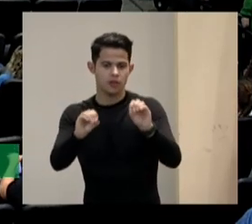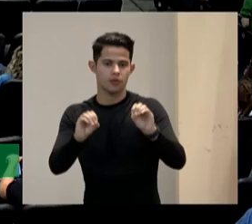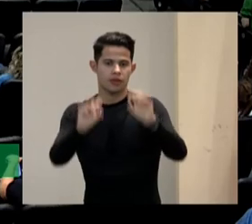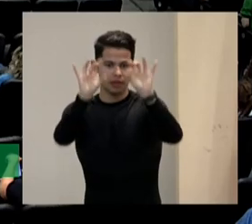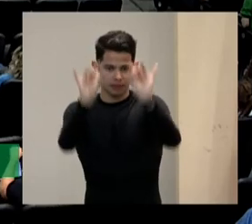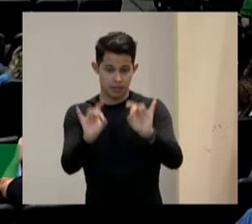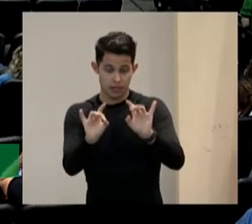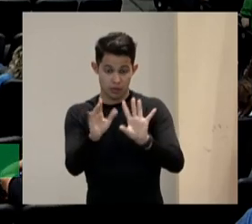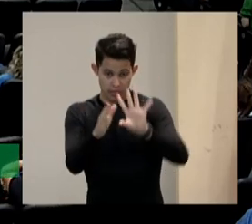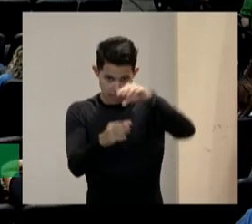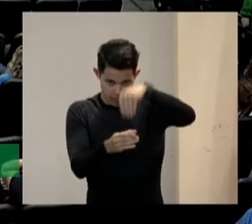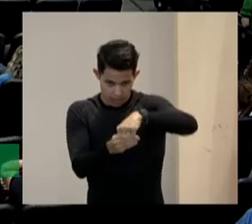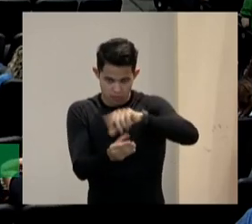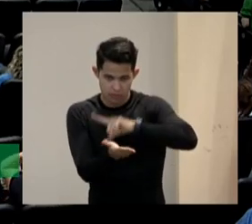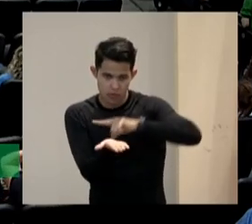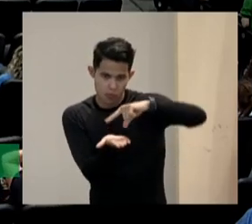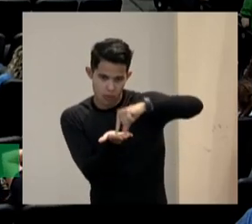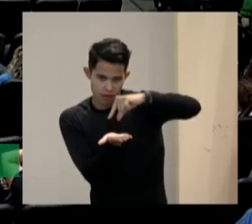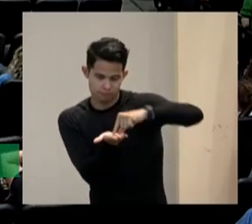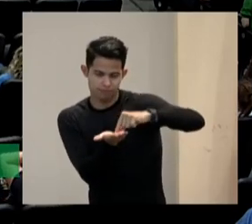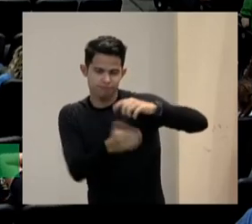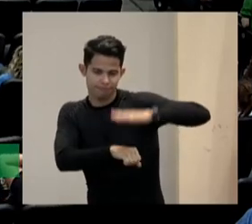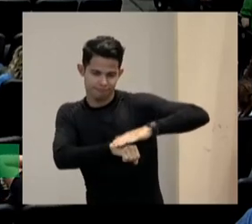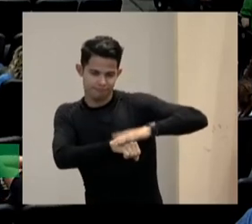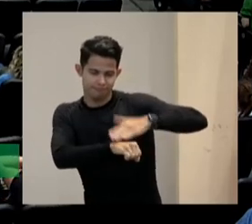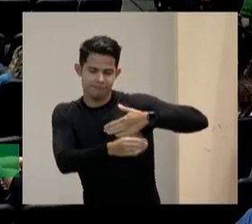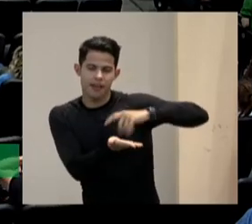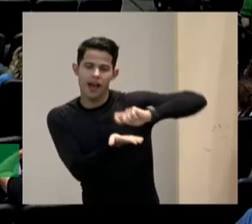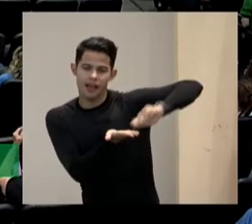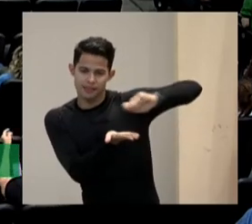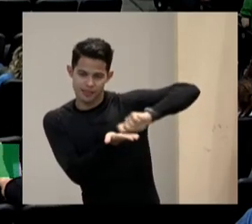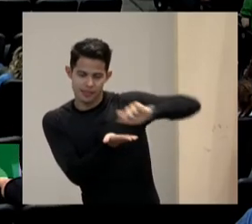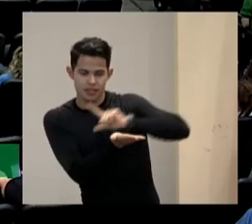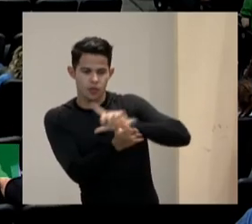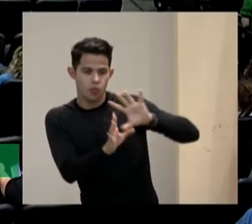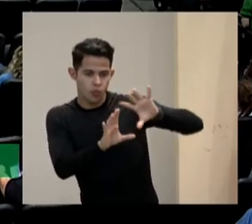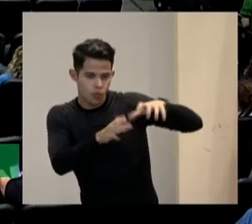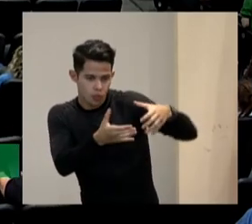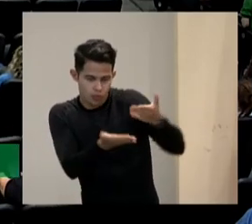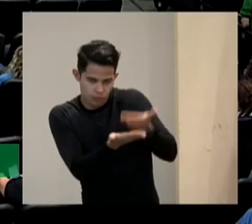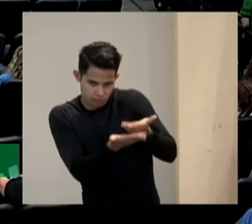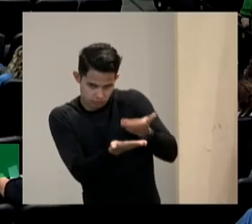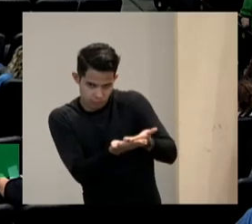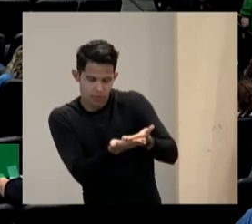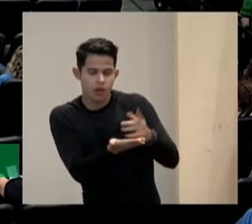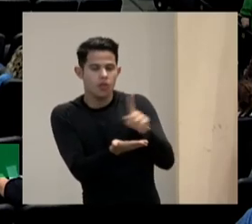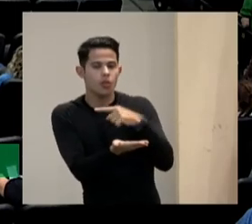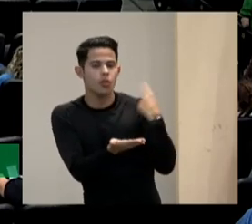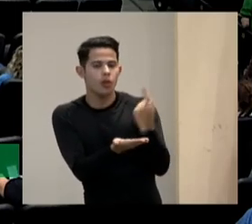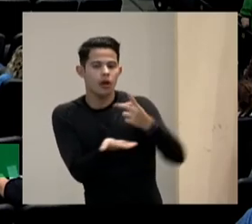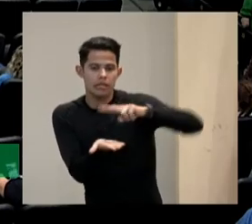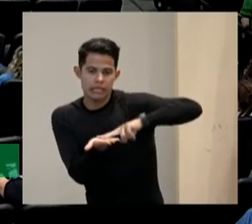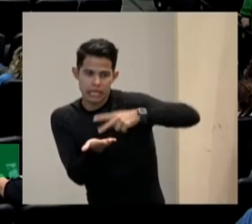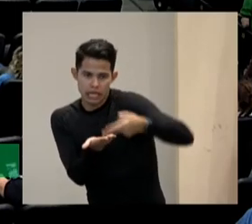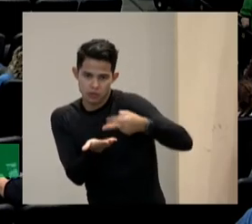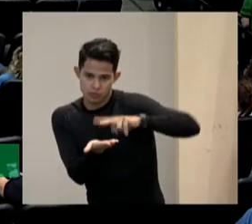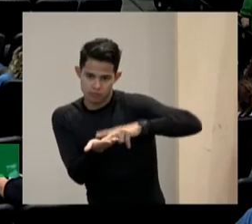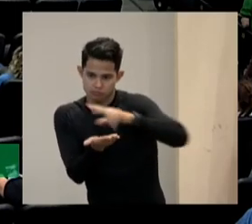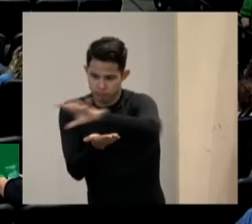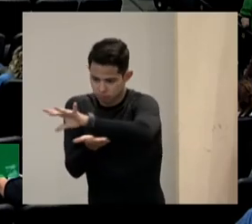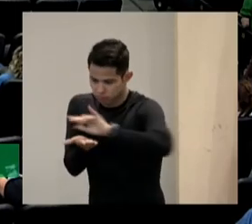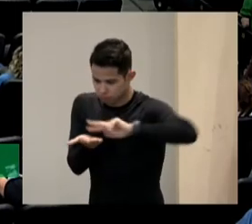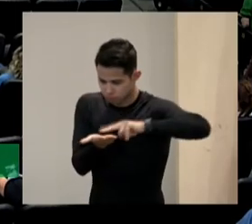que eu assino em nome do meu grupo de estudos porque nós fizemos a tradução para o português